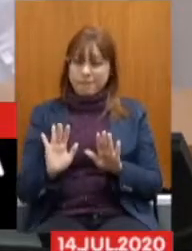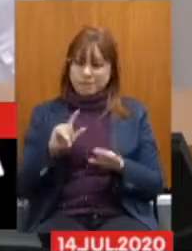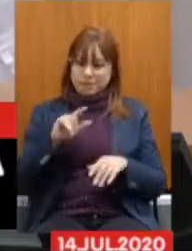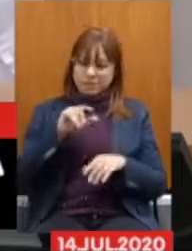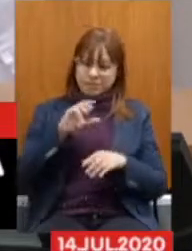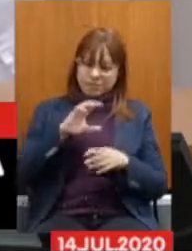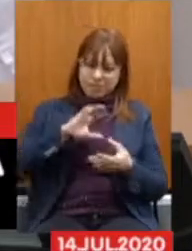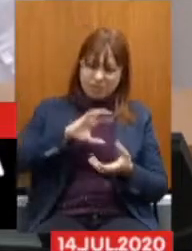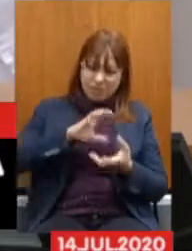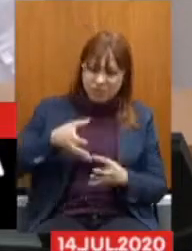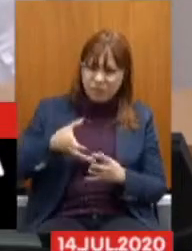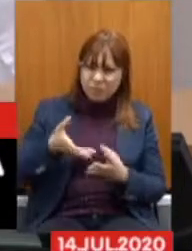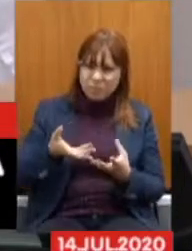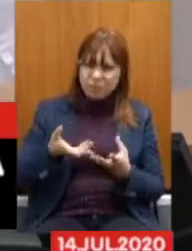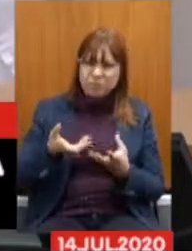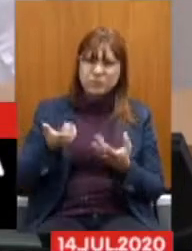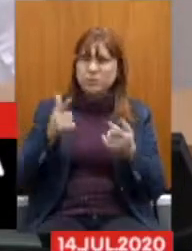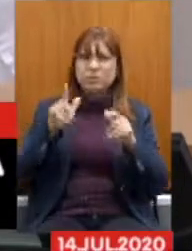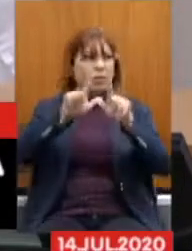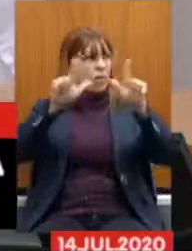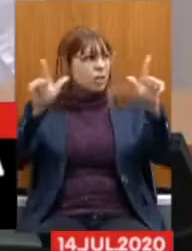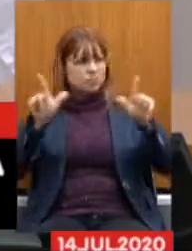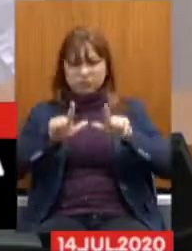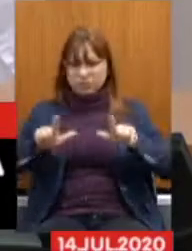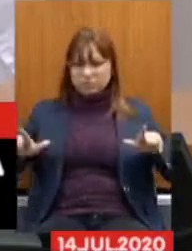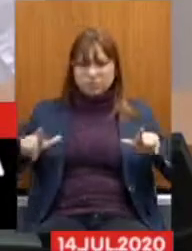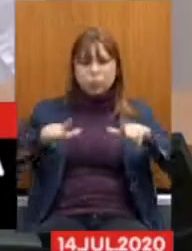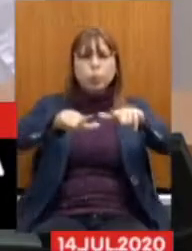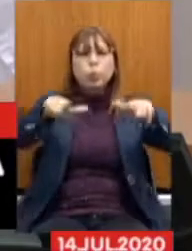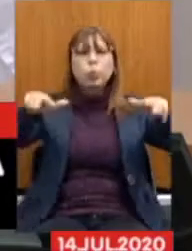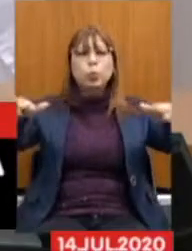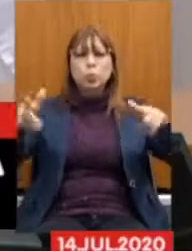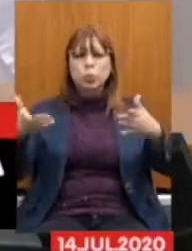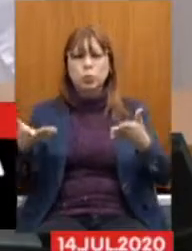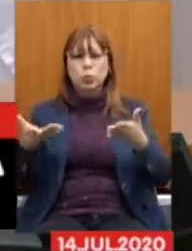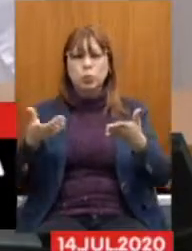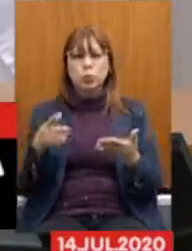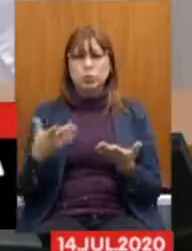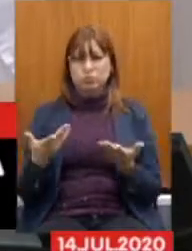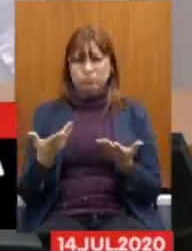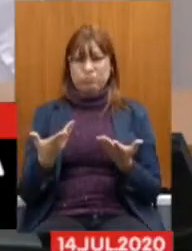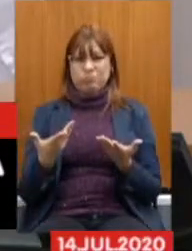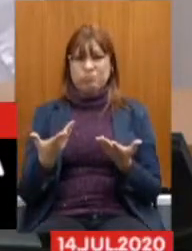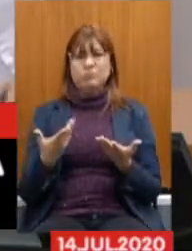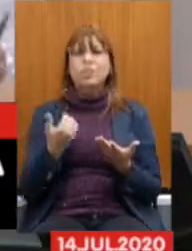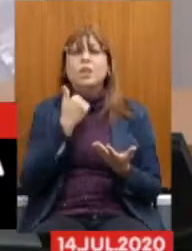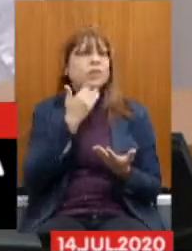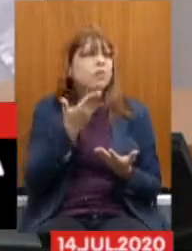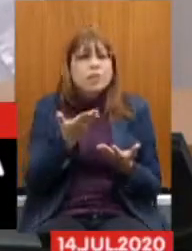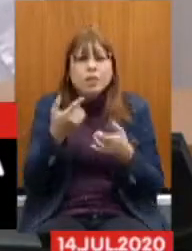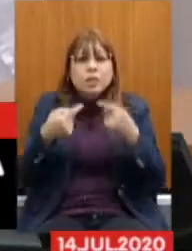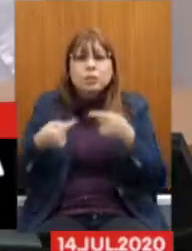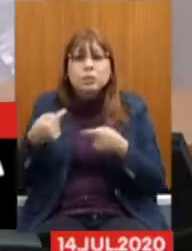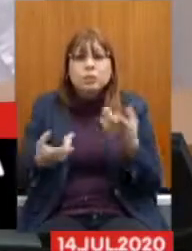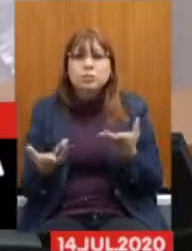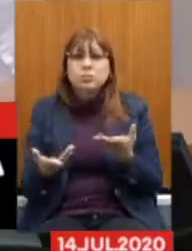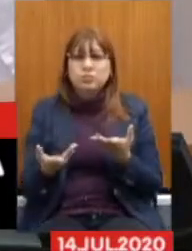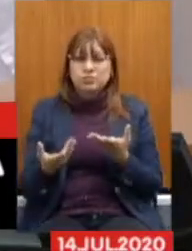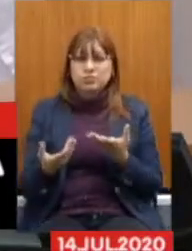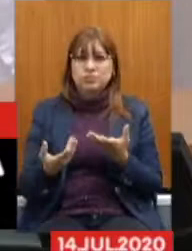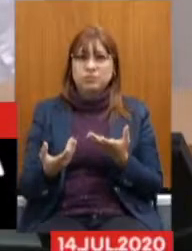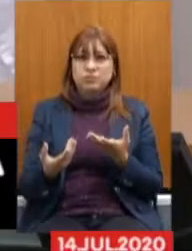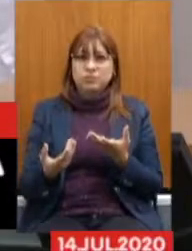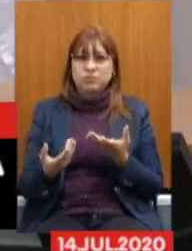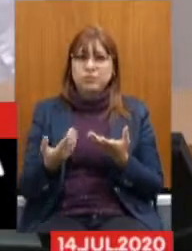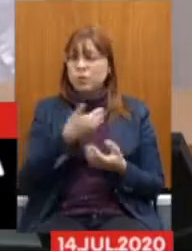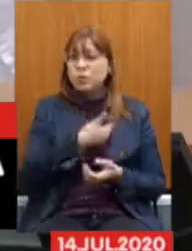essa discussão Assim Sem ir com as galerias vazias Sem a gente Quem é que pode discutir A gente recebe Nem o governo Nem o governo